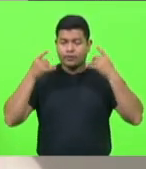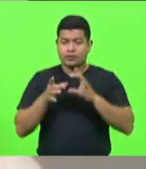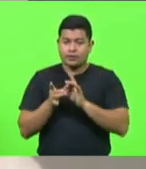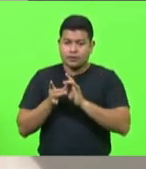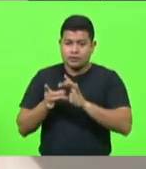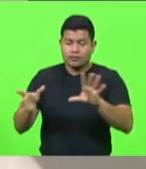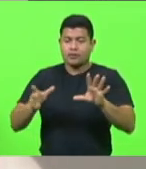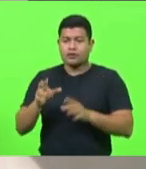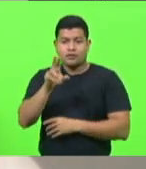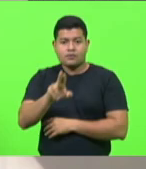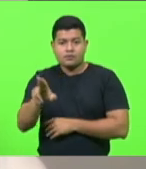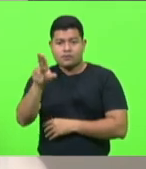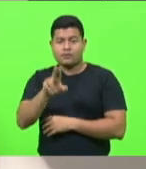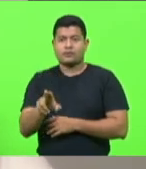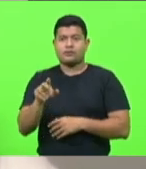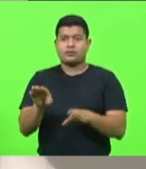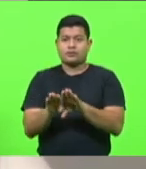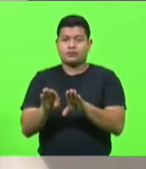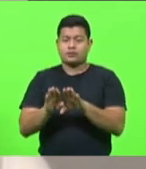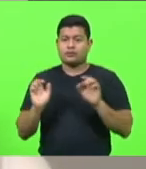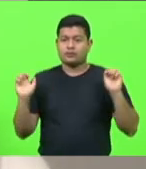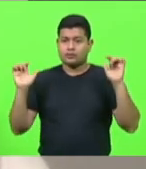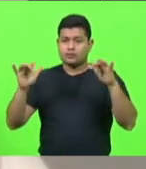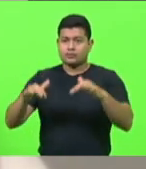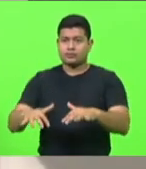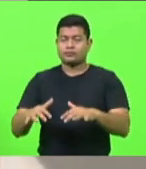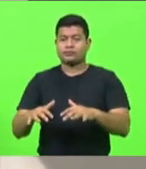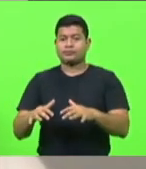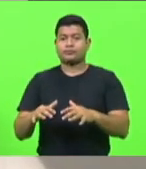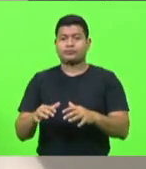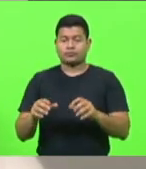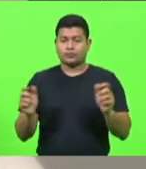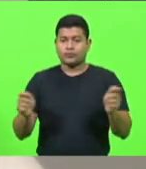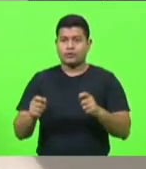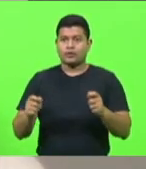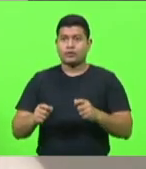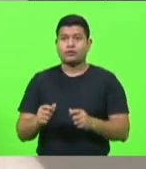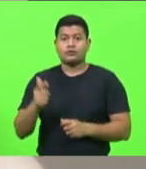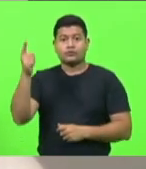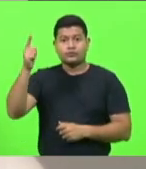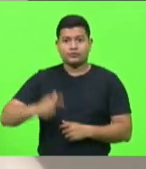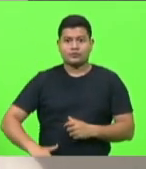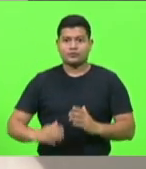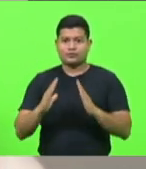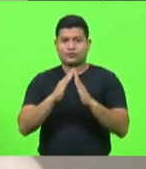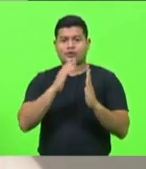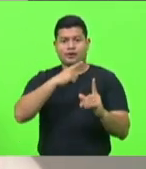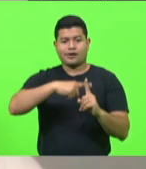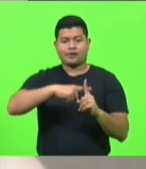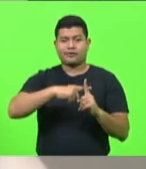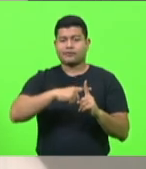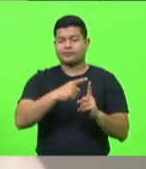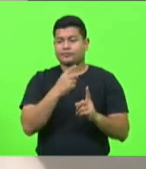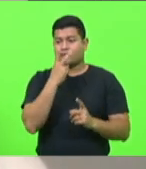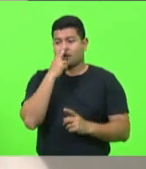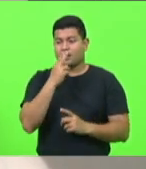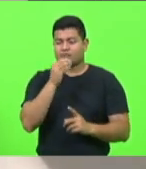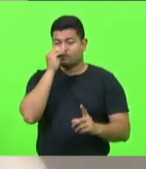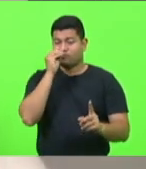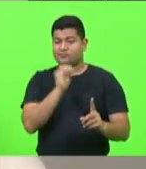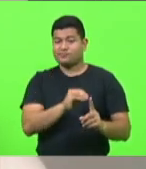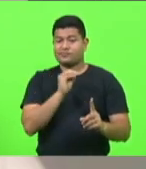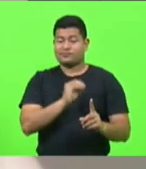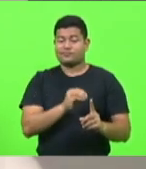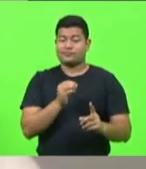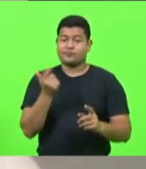ocupação integral em eventos, mas, mais uma vez, as igrejas foram esquecidas. Mais uma